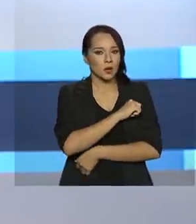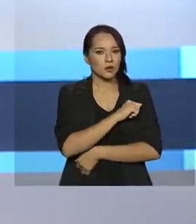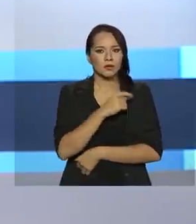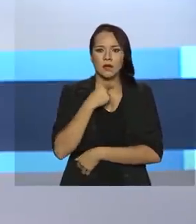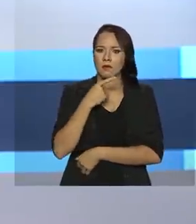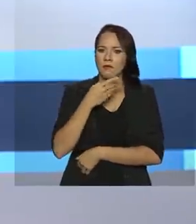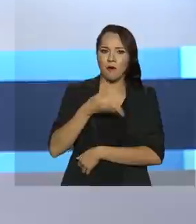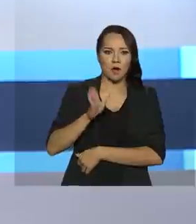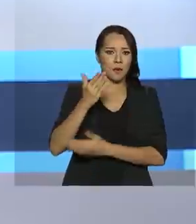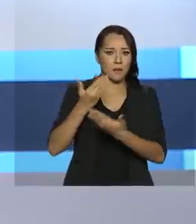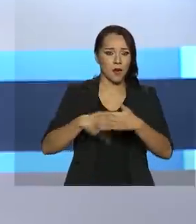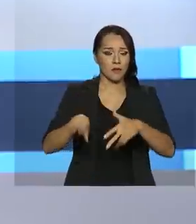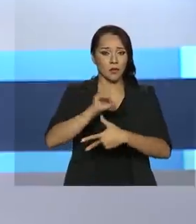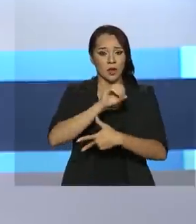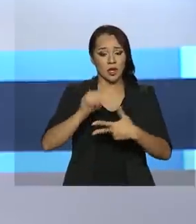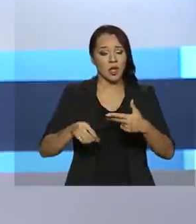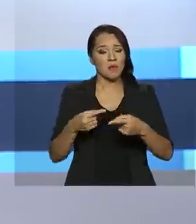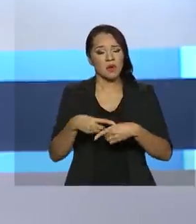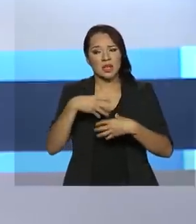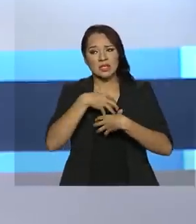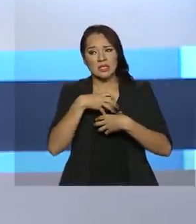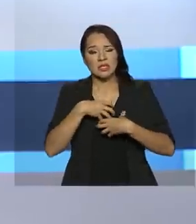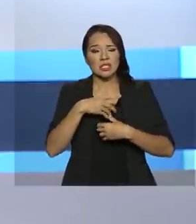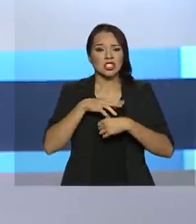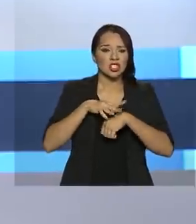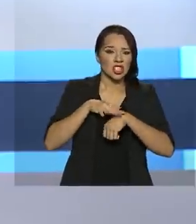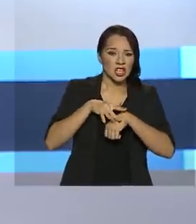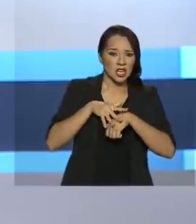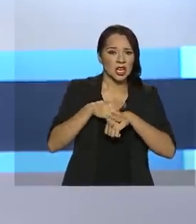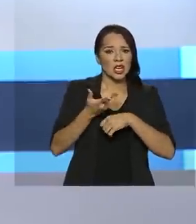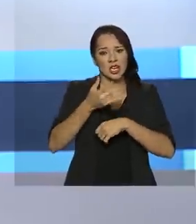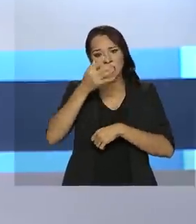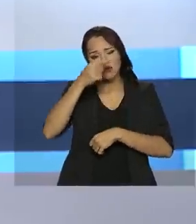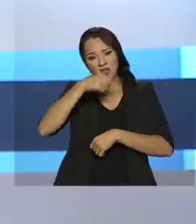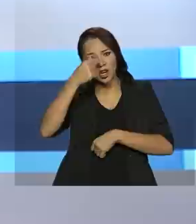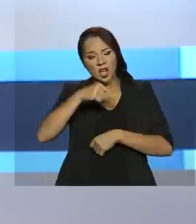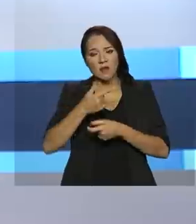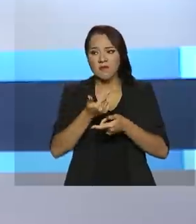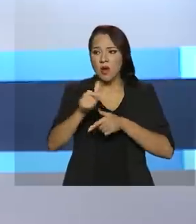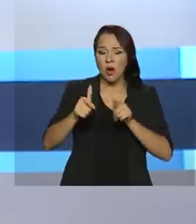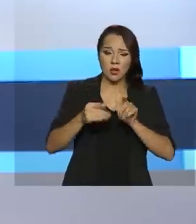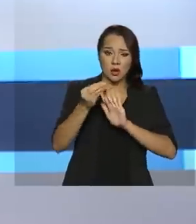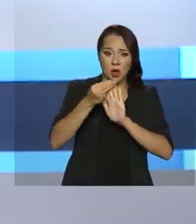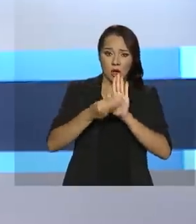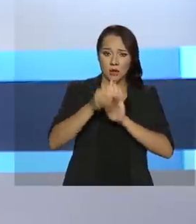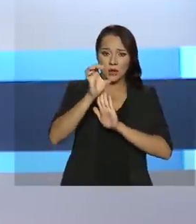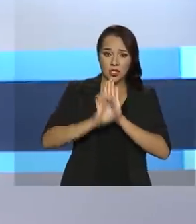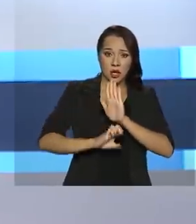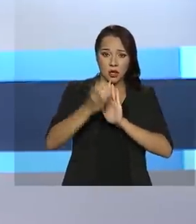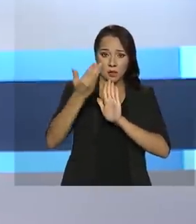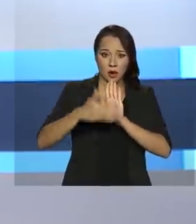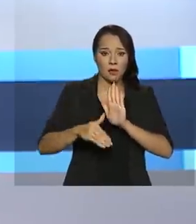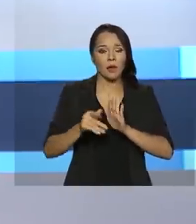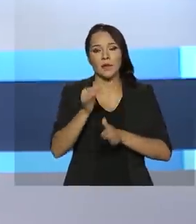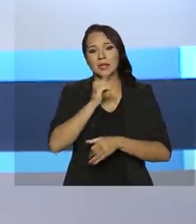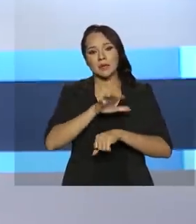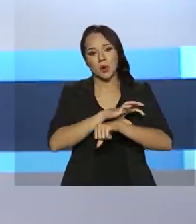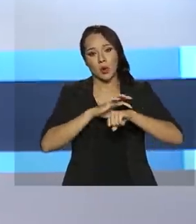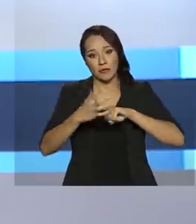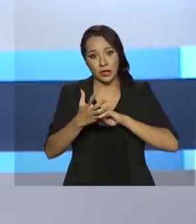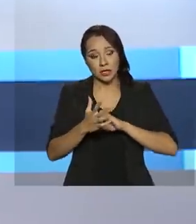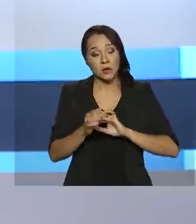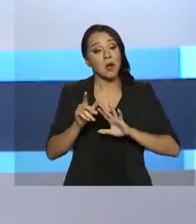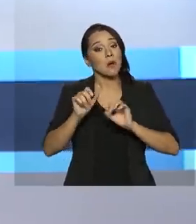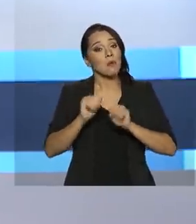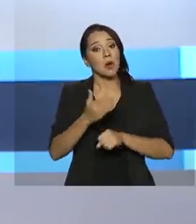compareceram ao Enem porque apresentaram sintomas de doença infectocontagiosa que consta no edital do exame, como a Covid-19,